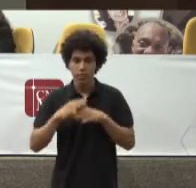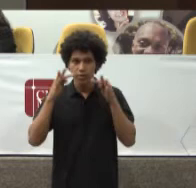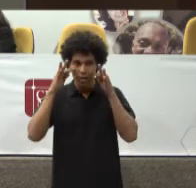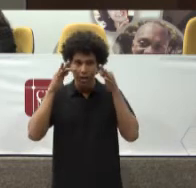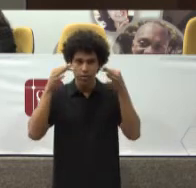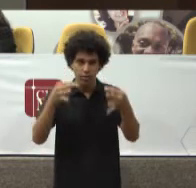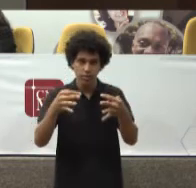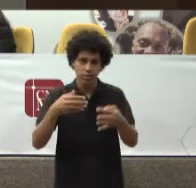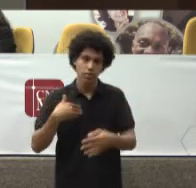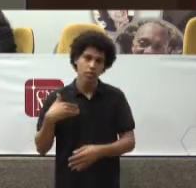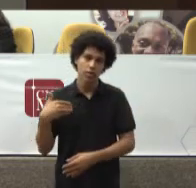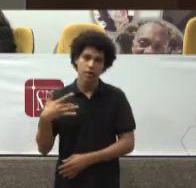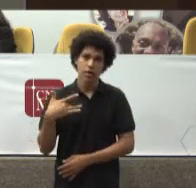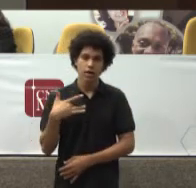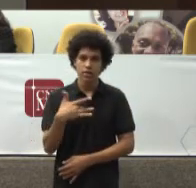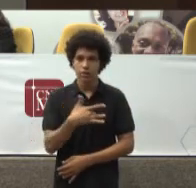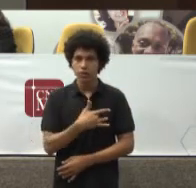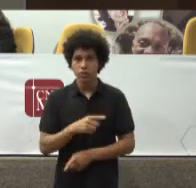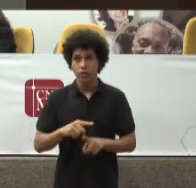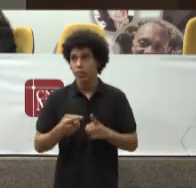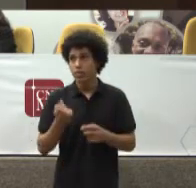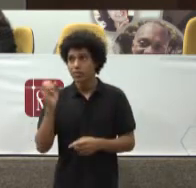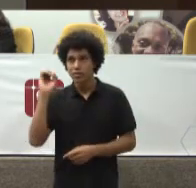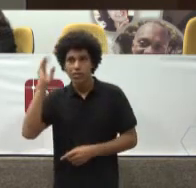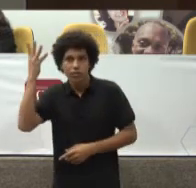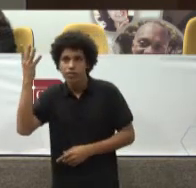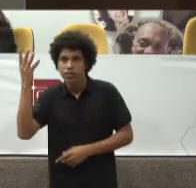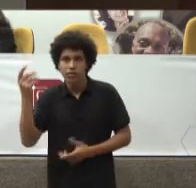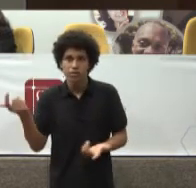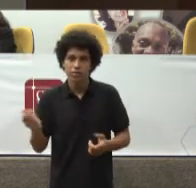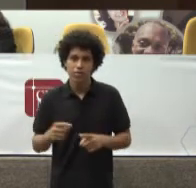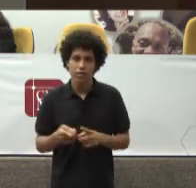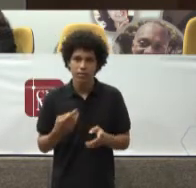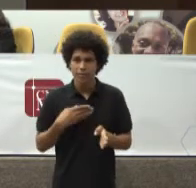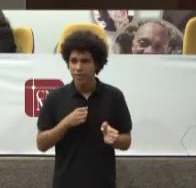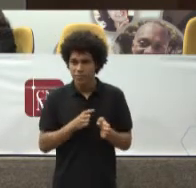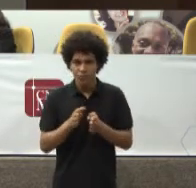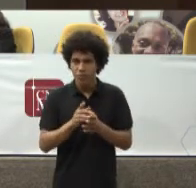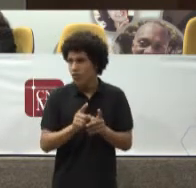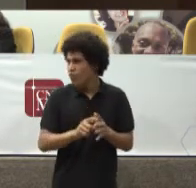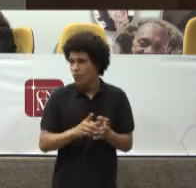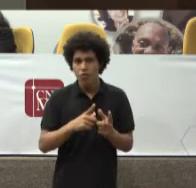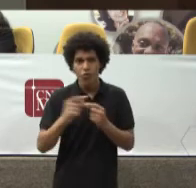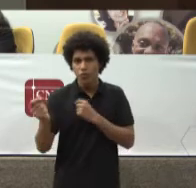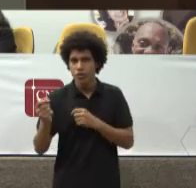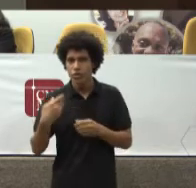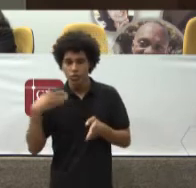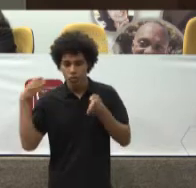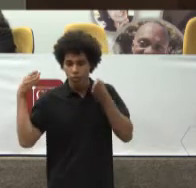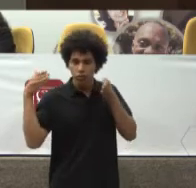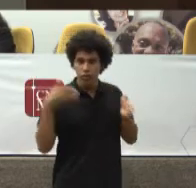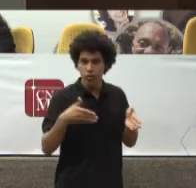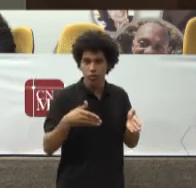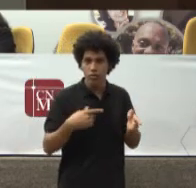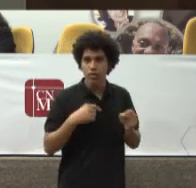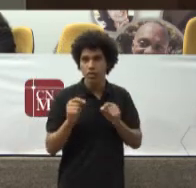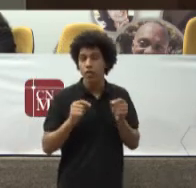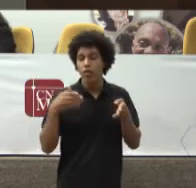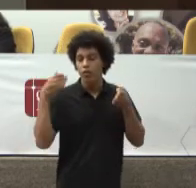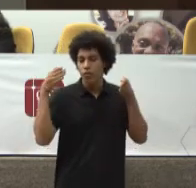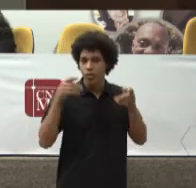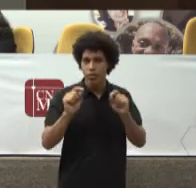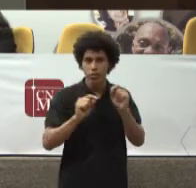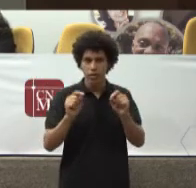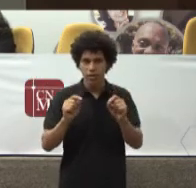talvez Estejamos Negligenciando Um pouco Aquilo que deveria Ser fundamental Que é A atenção Primária Da saúde E se o